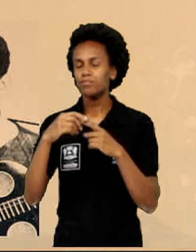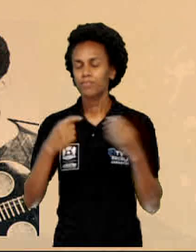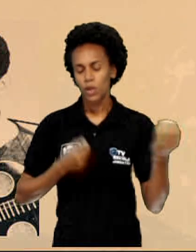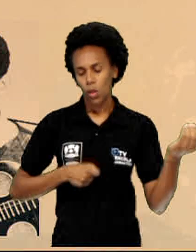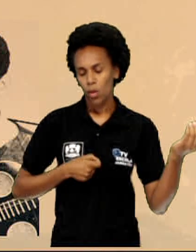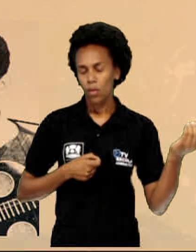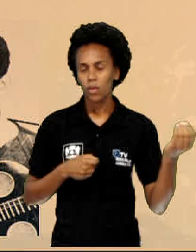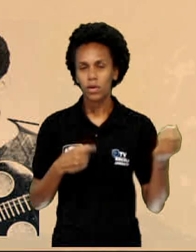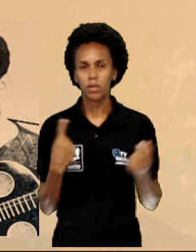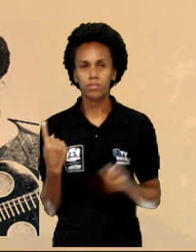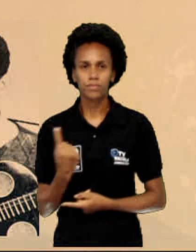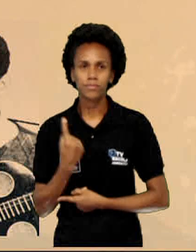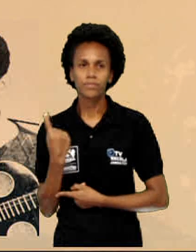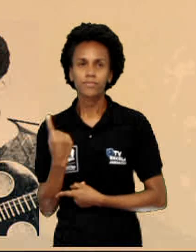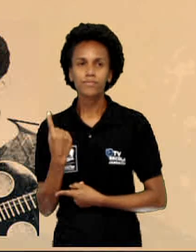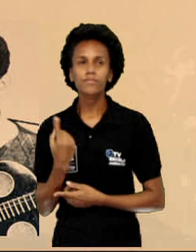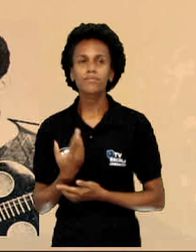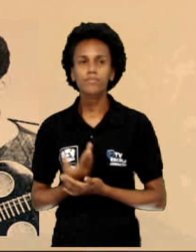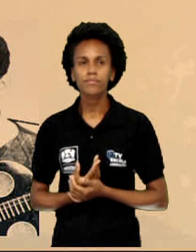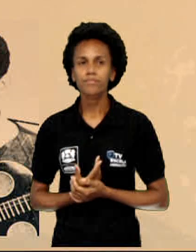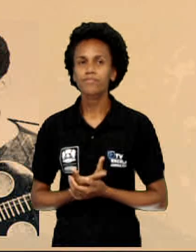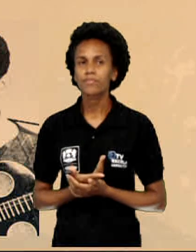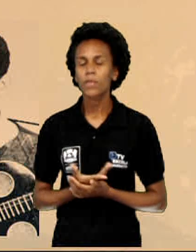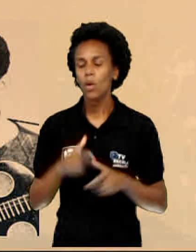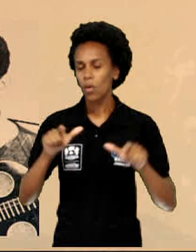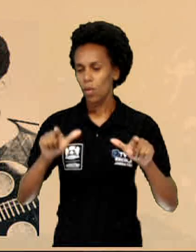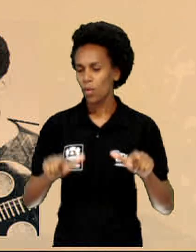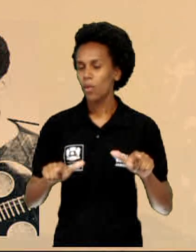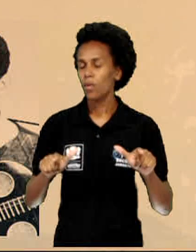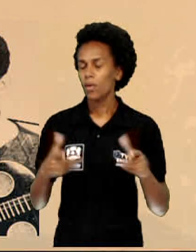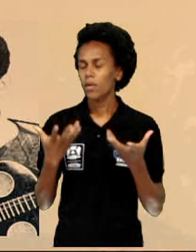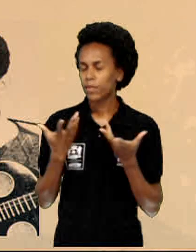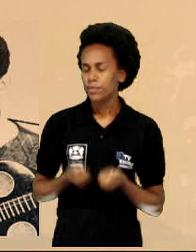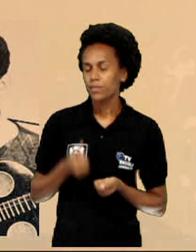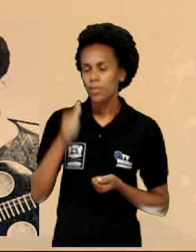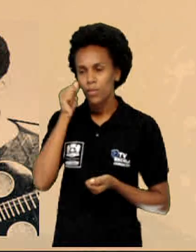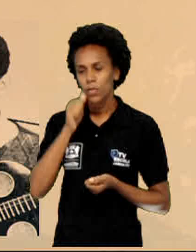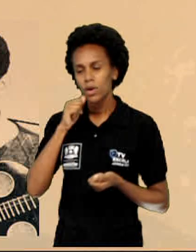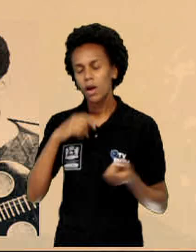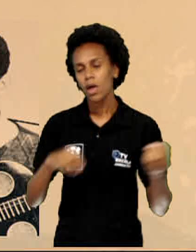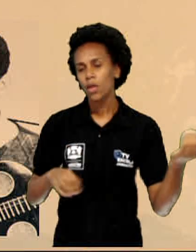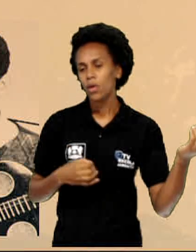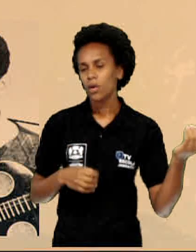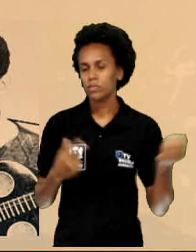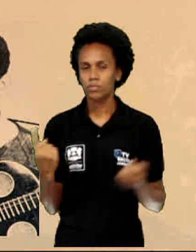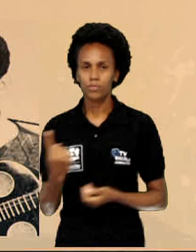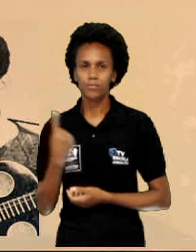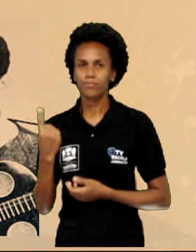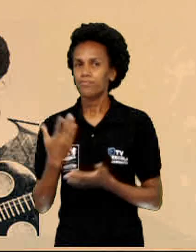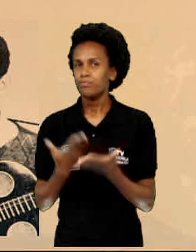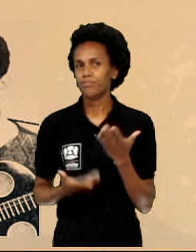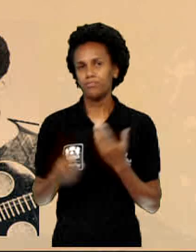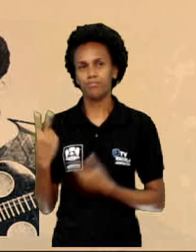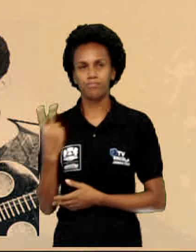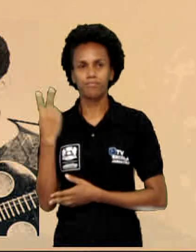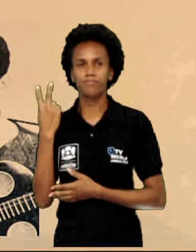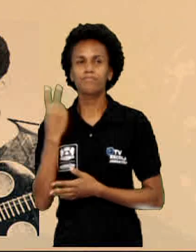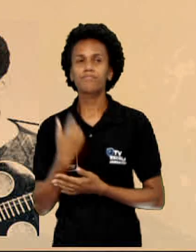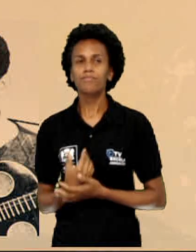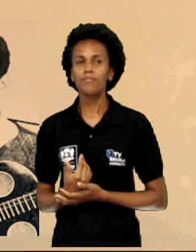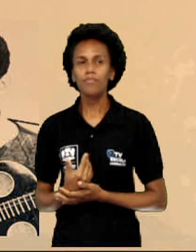aceitasse mulher tocando sozinha perdia o valor. O sucesso de Chiquinha Gonzaga veio em